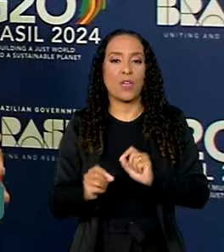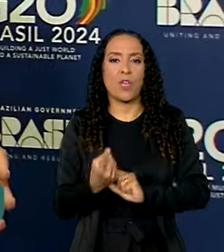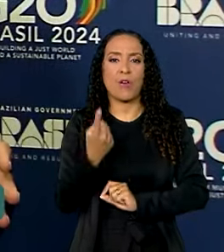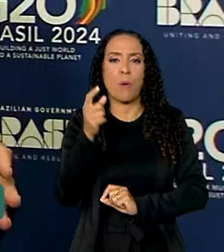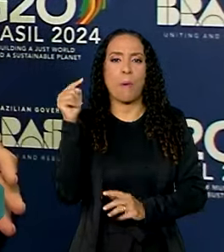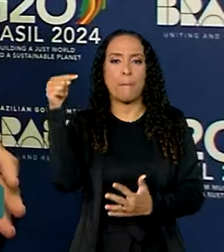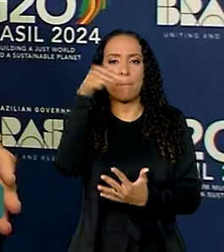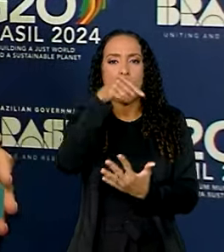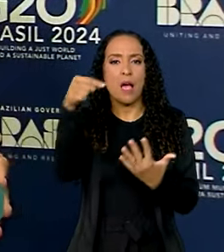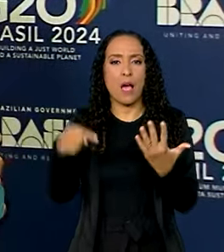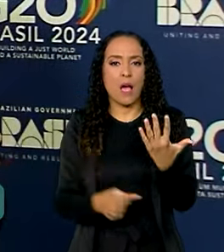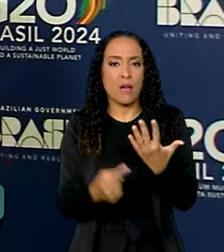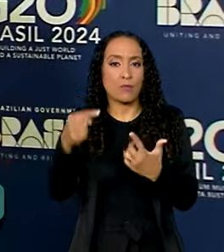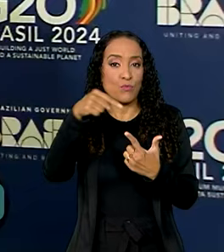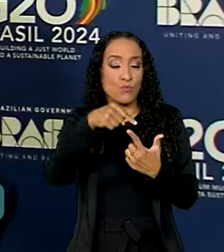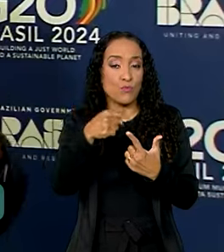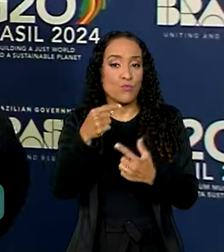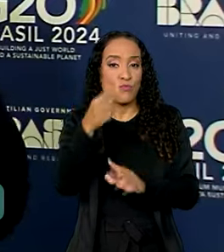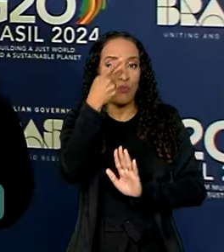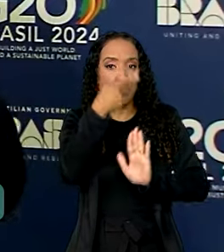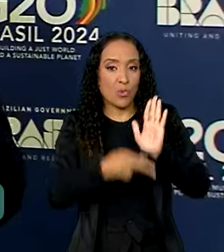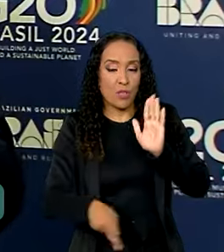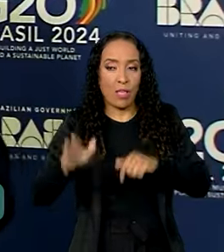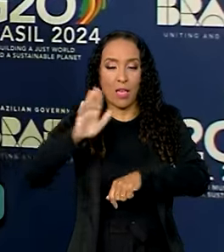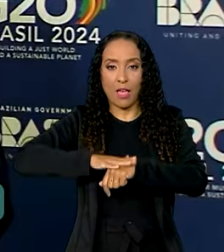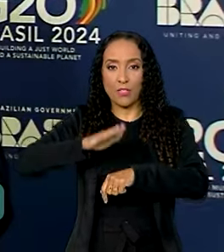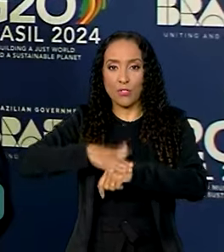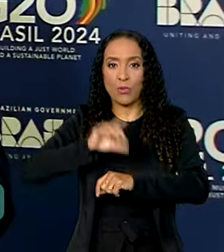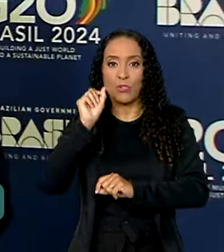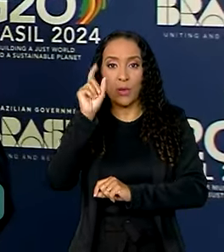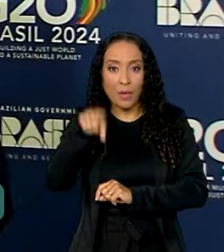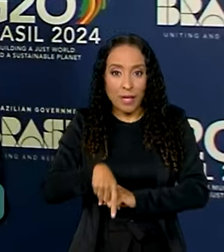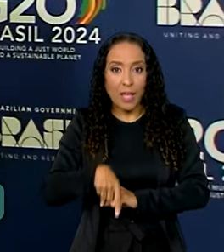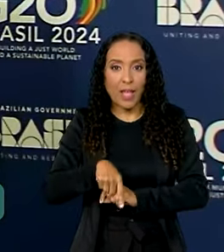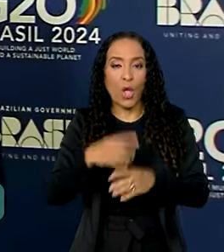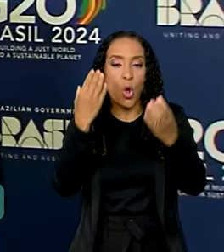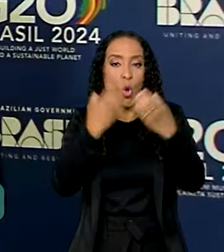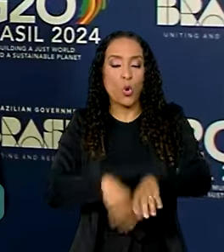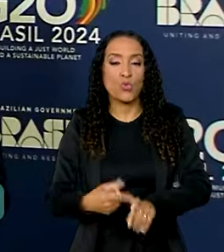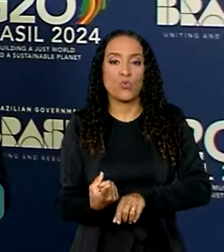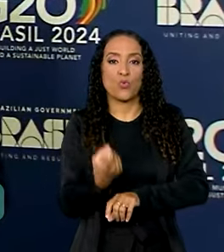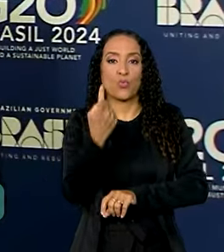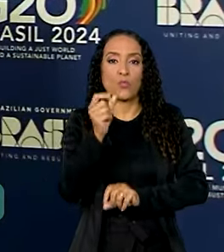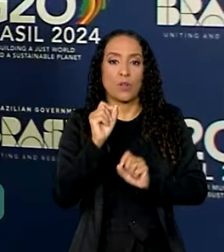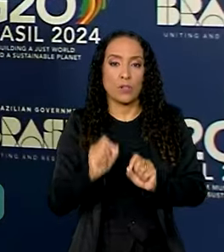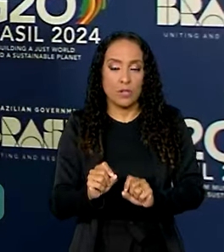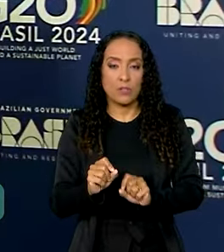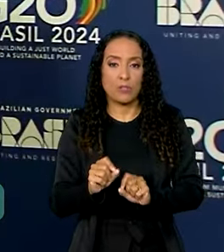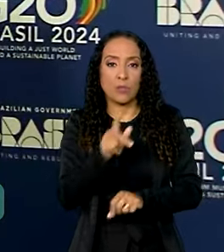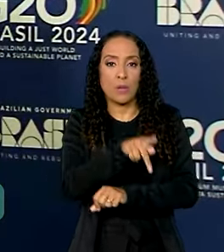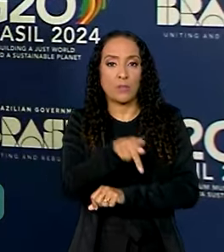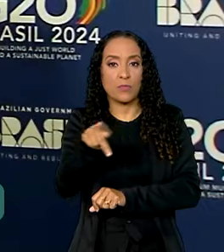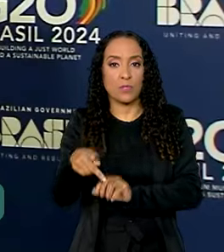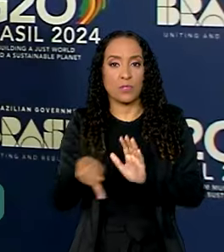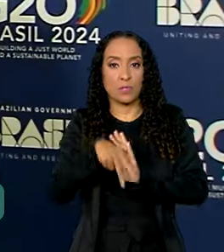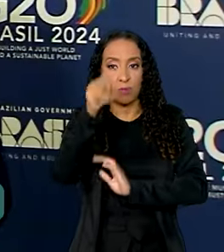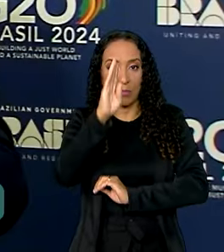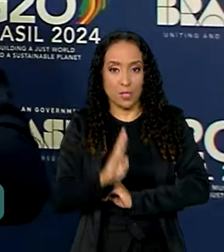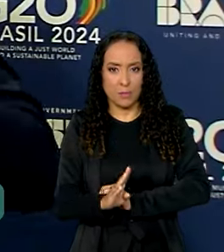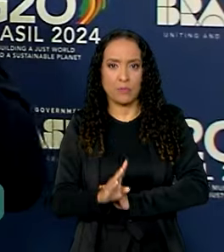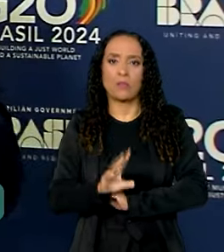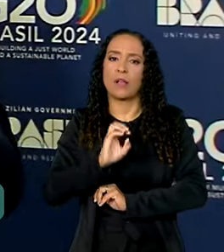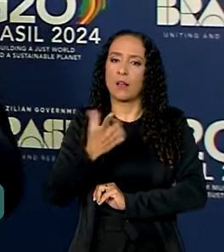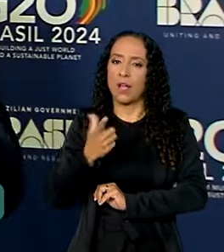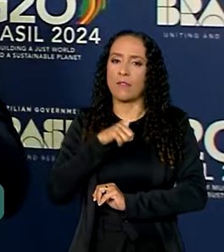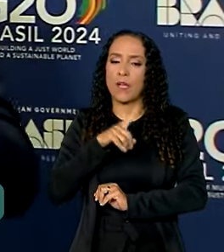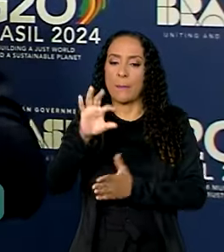dos pontos desse projeto, das ações, é um concurso unificado para professores no Brasil. Claro que vai